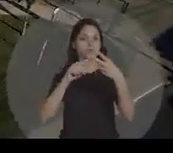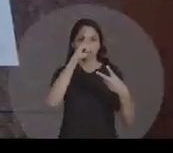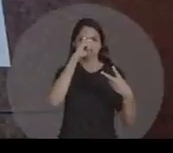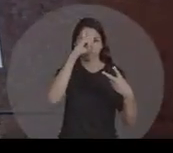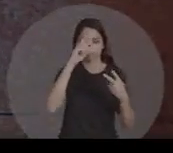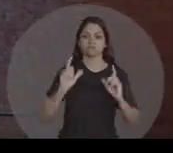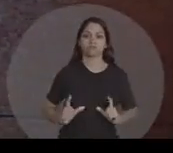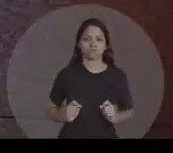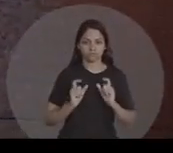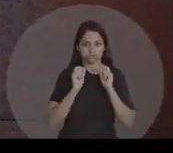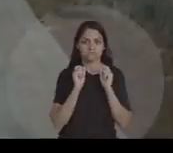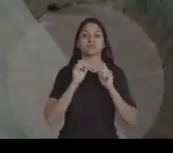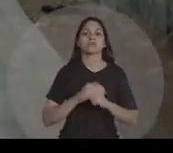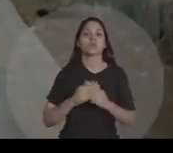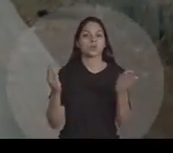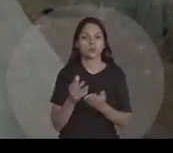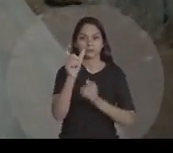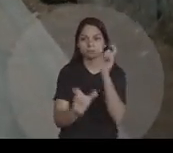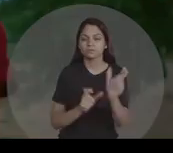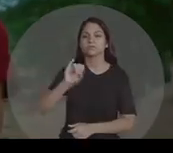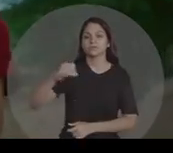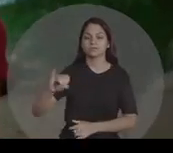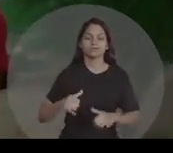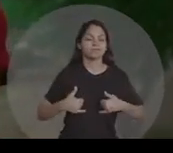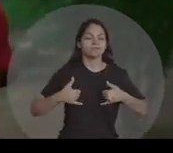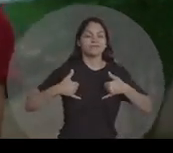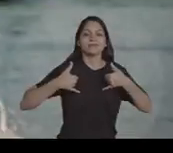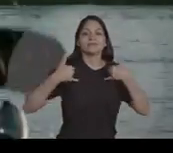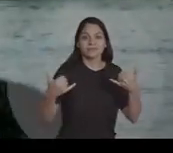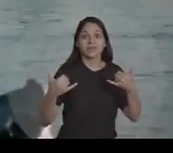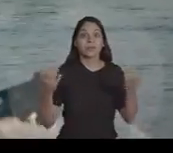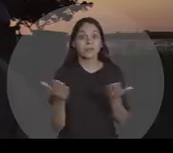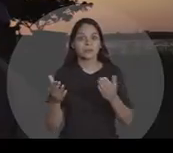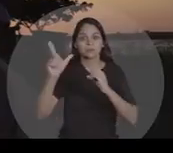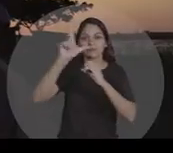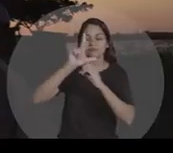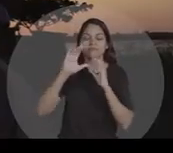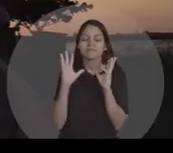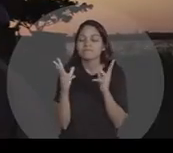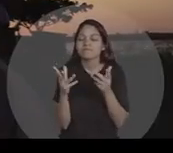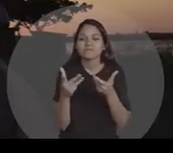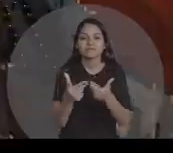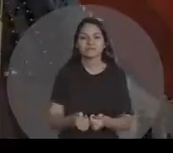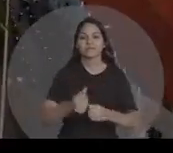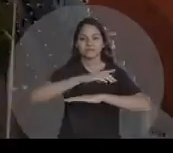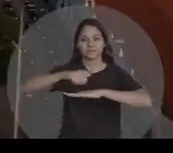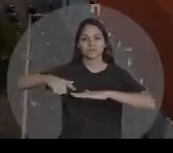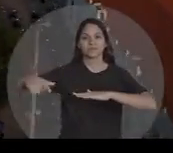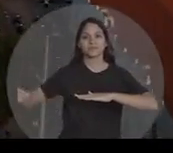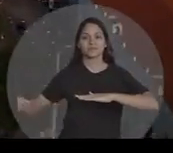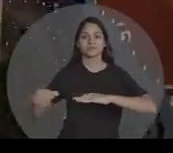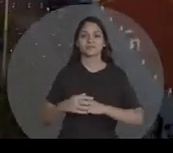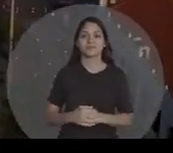regional e o hospital do câncer O juazeirense hoje pode se orgulhar de ter a orla mais bonita do